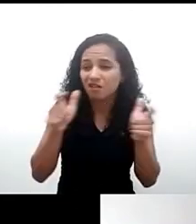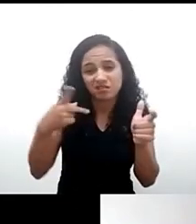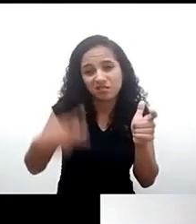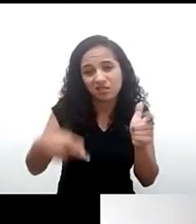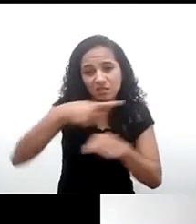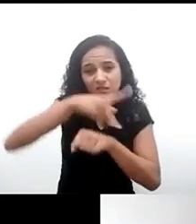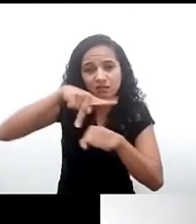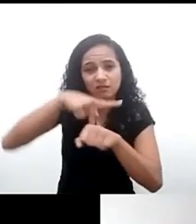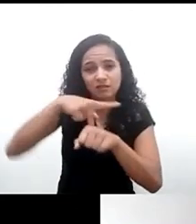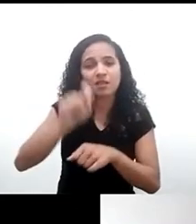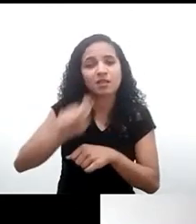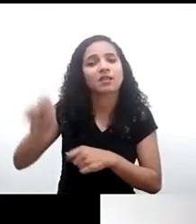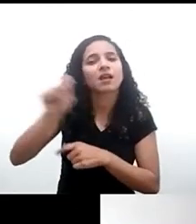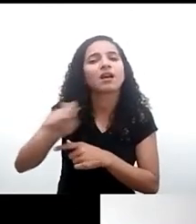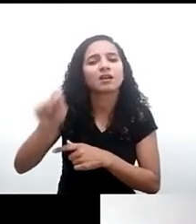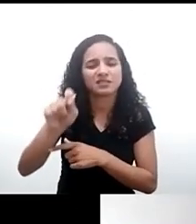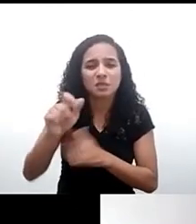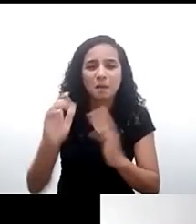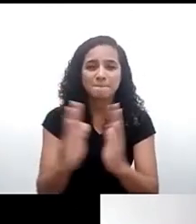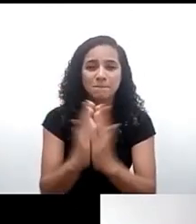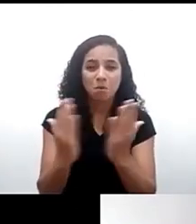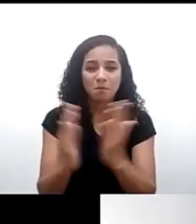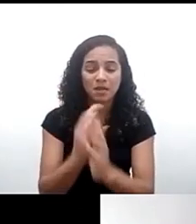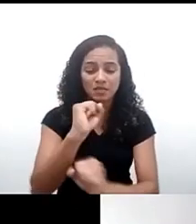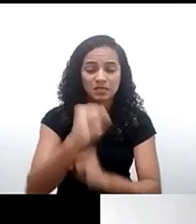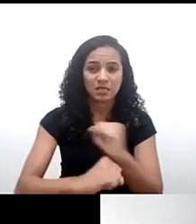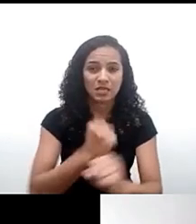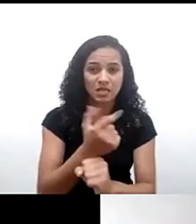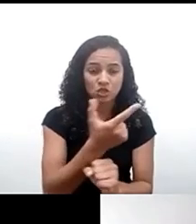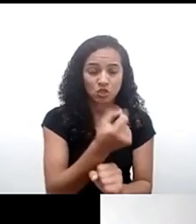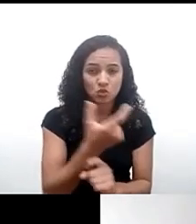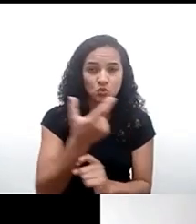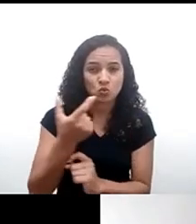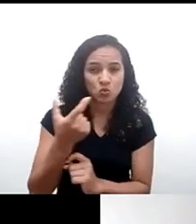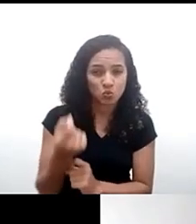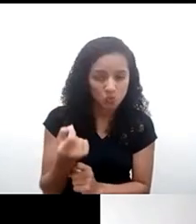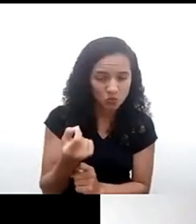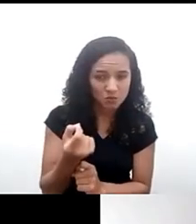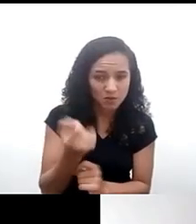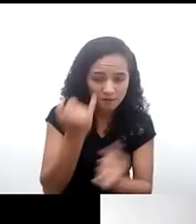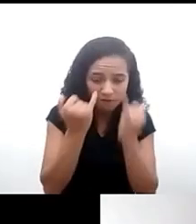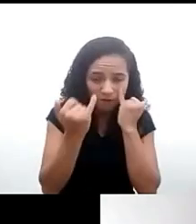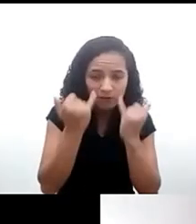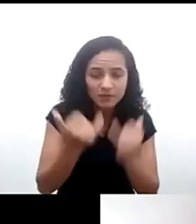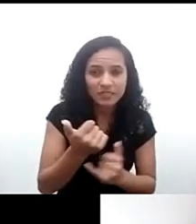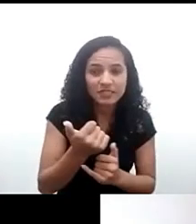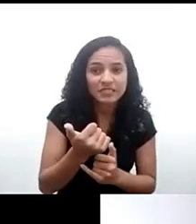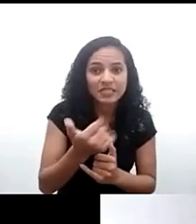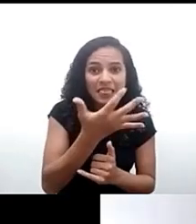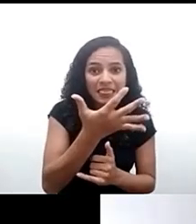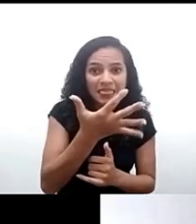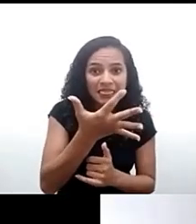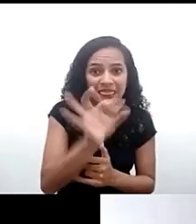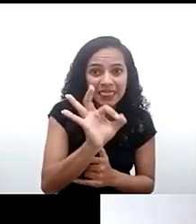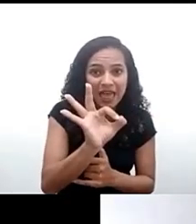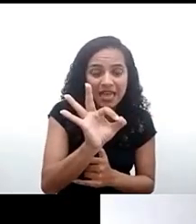o índice o de pobreza de 2020 diz que 6 de cada 10 crianças estão em situação de pobreza eu digo pelo